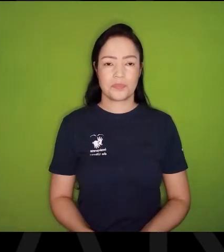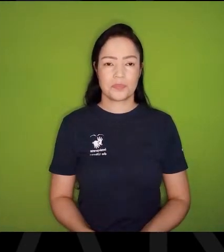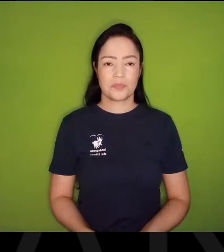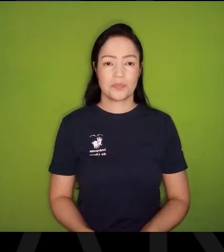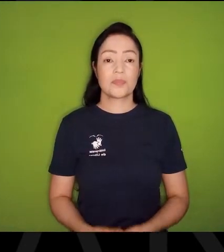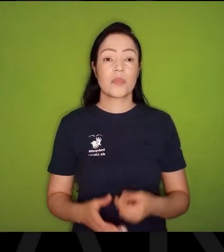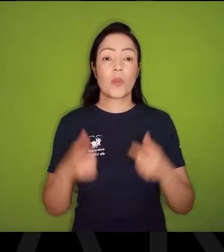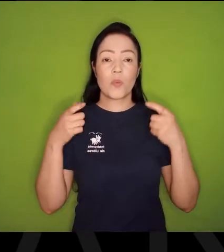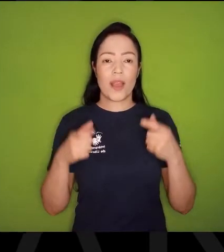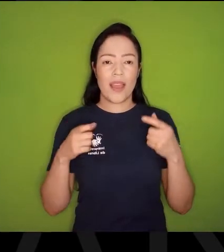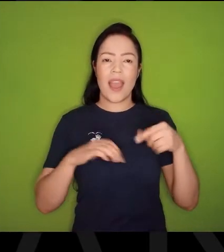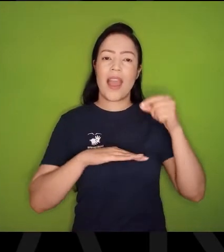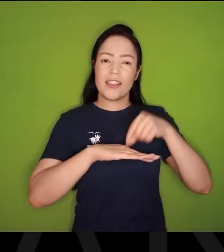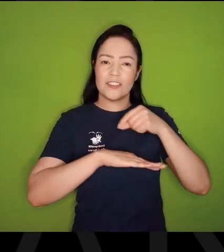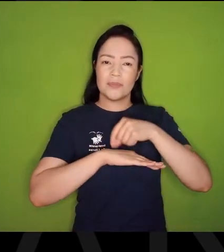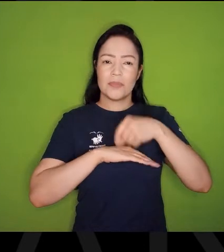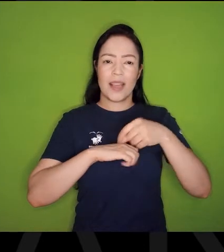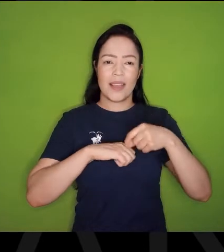Em Atibaia,